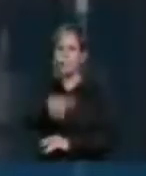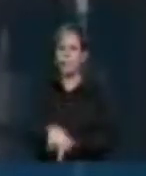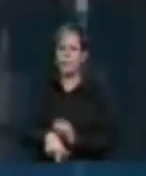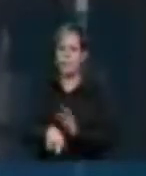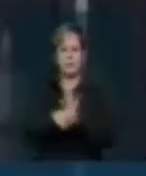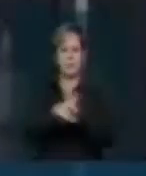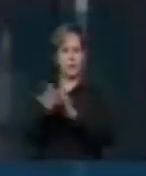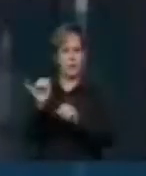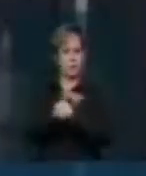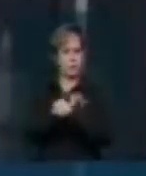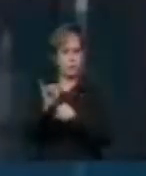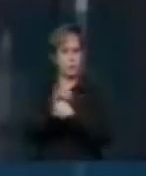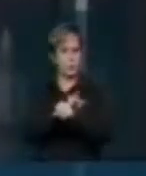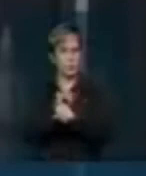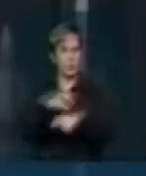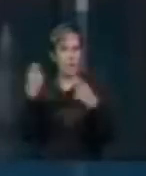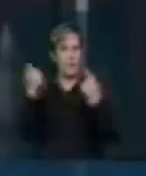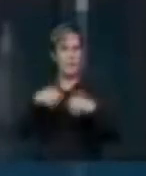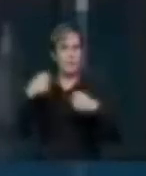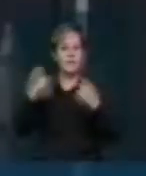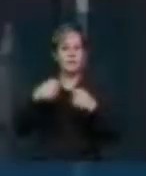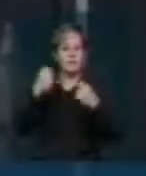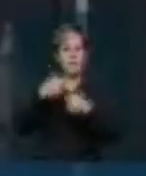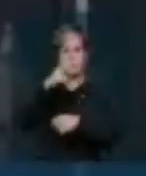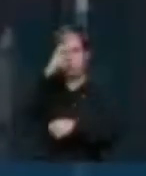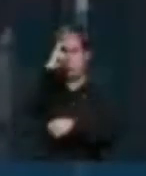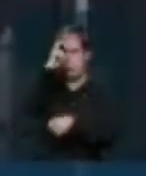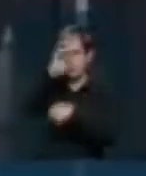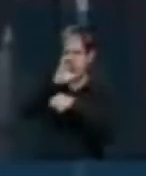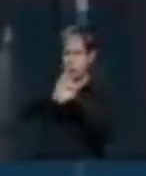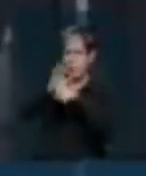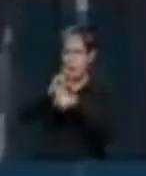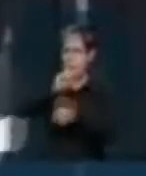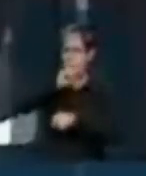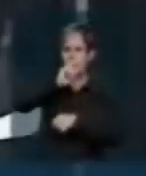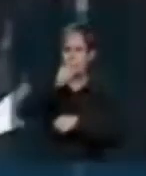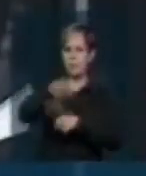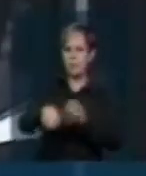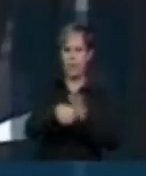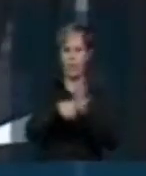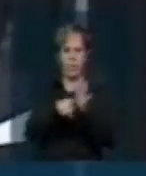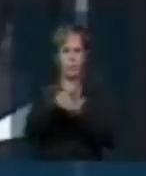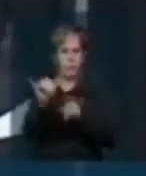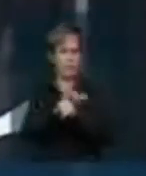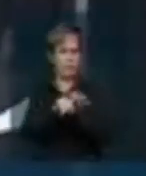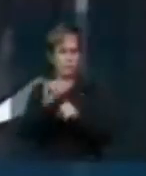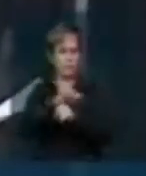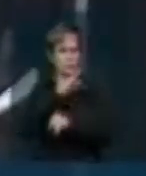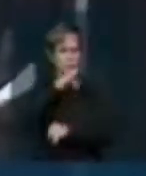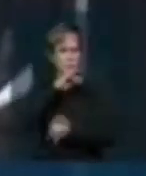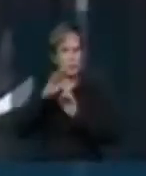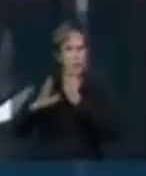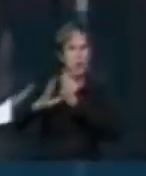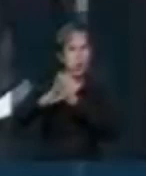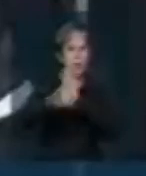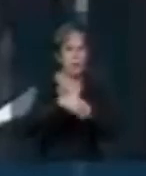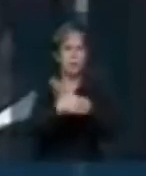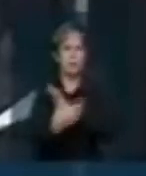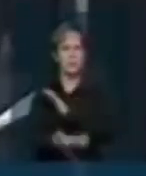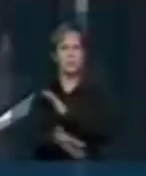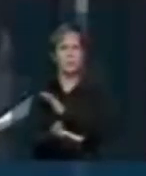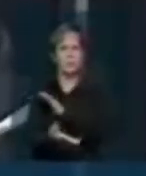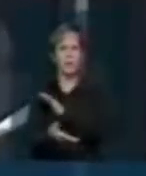os senhores e senhoras. É preciso cultura para cuspir nessa estrutura corrupta, nessa